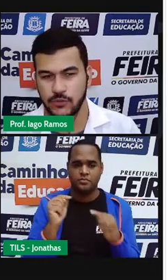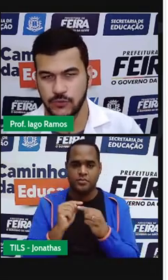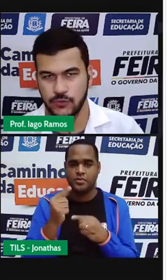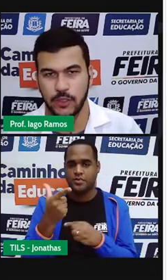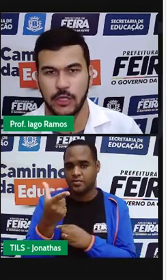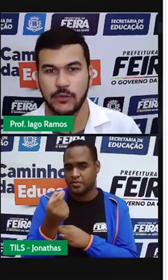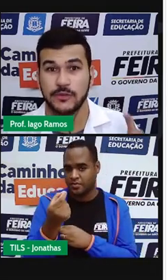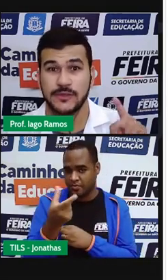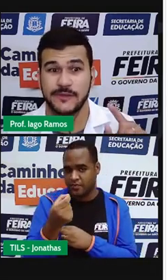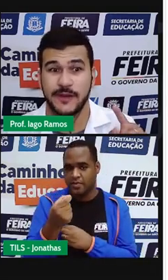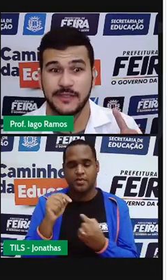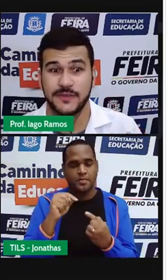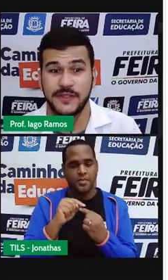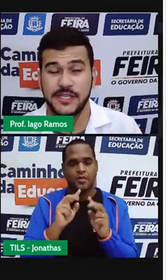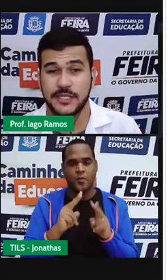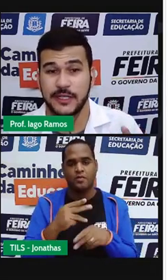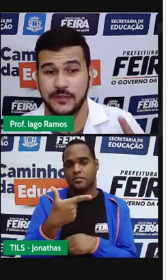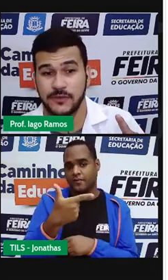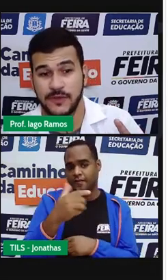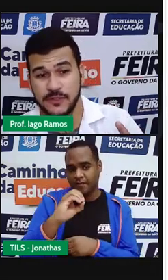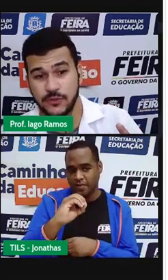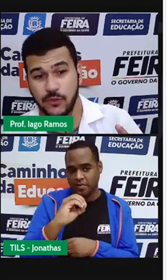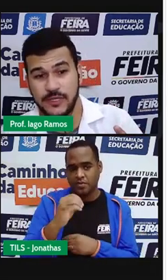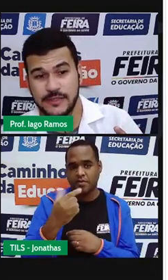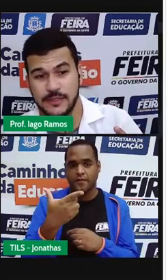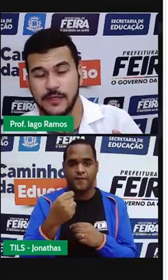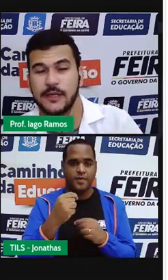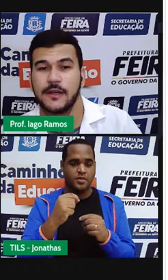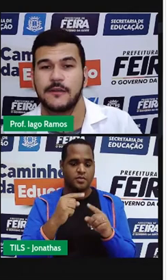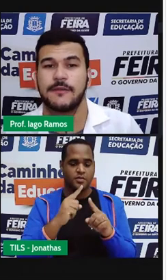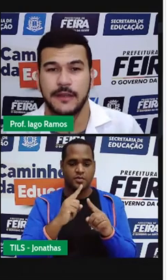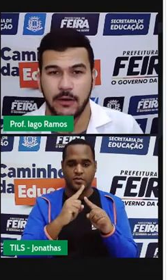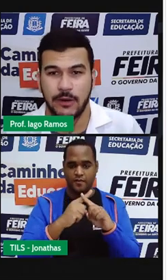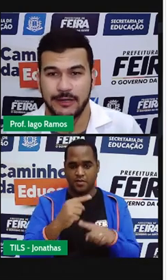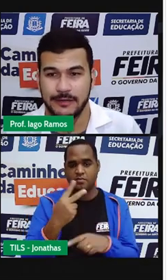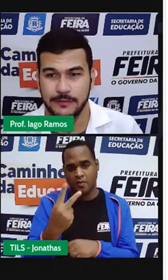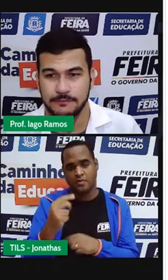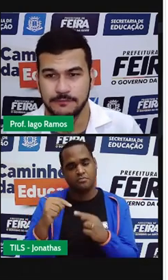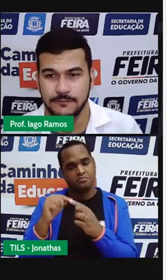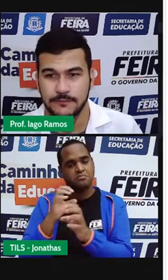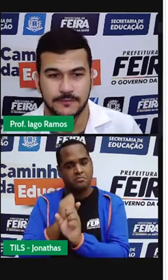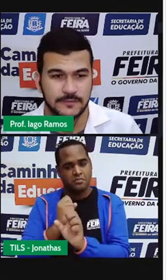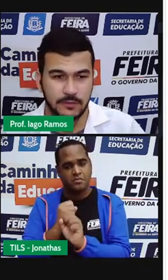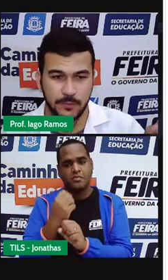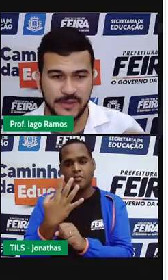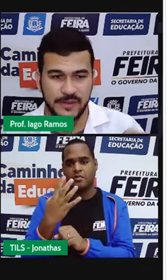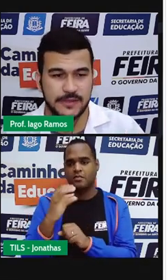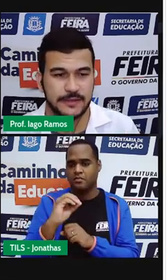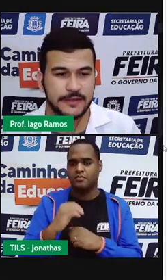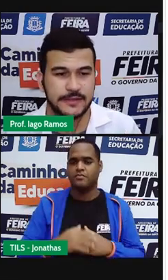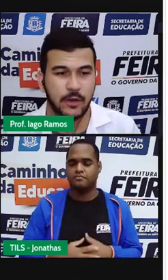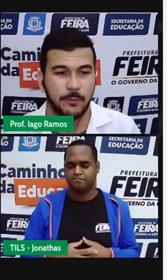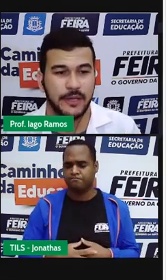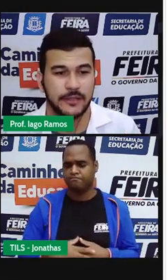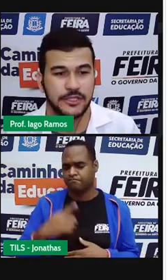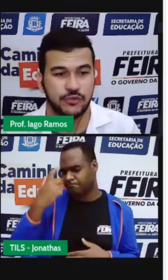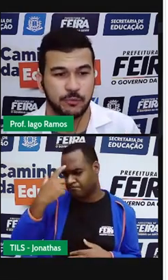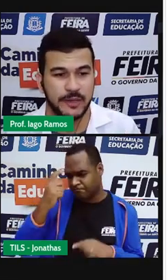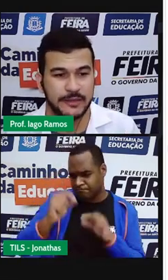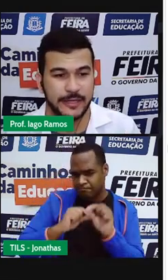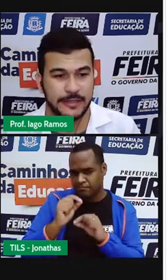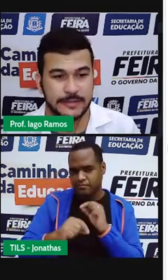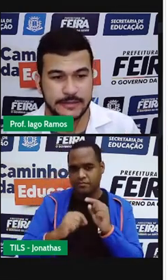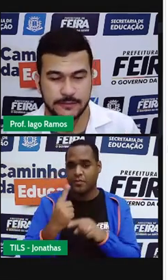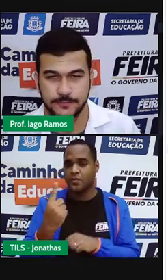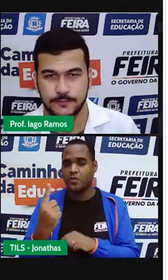20 litros. Quando você faz 20 litros vezes dois, vai dar 40. Então, vamos pensar assim, e se aumenta de